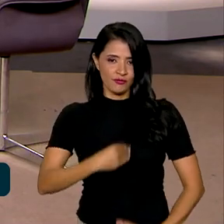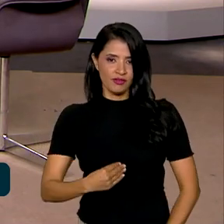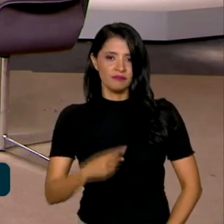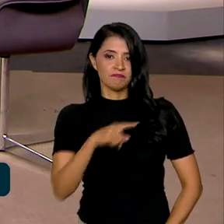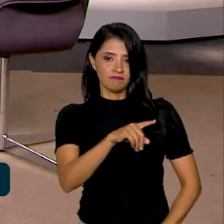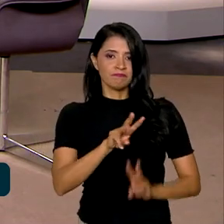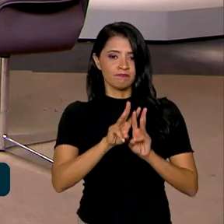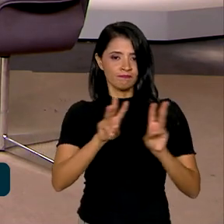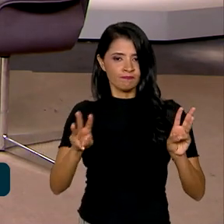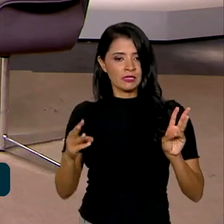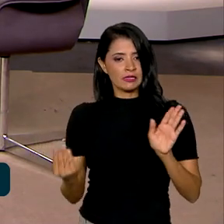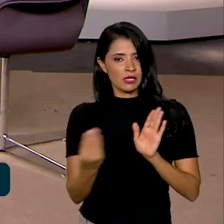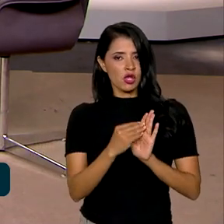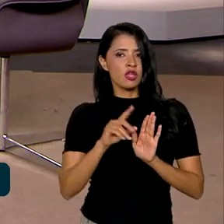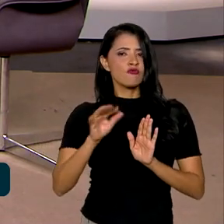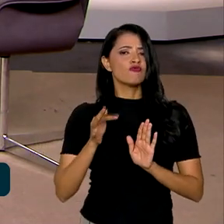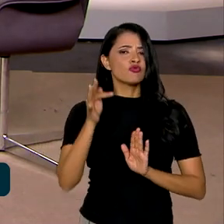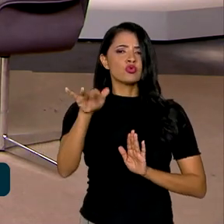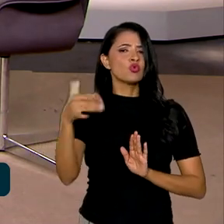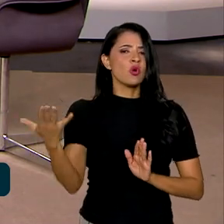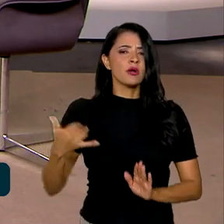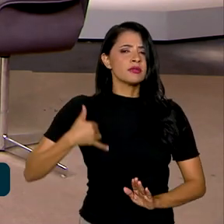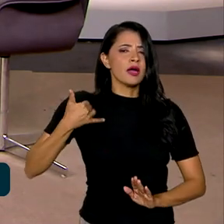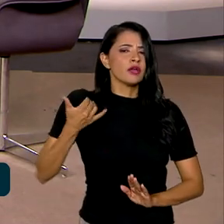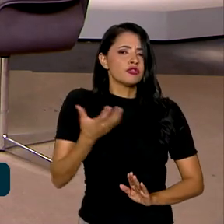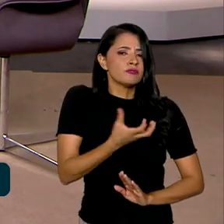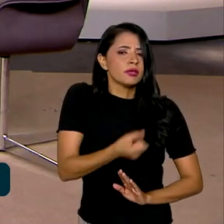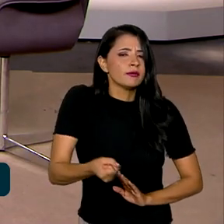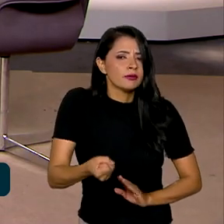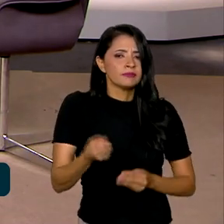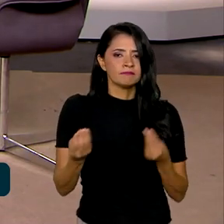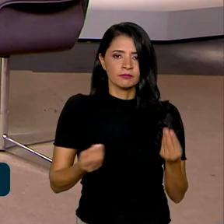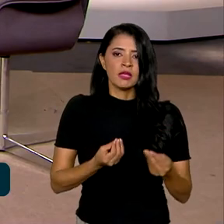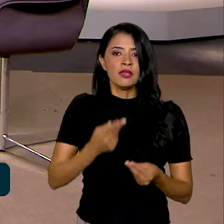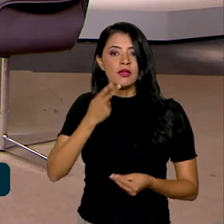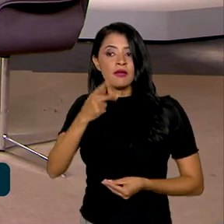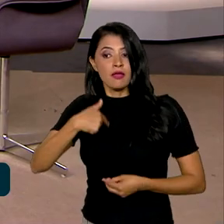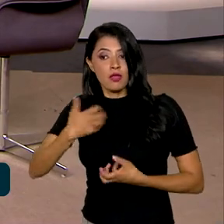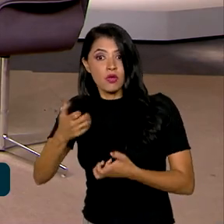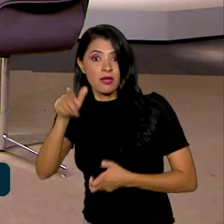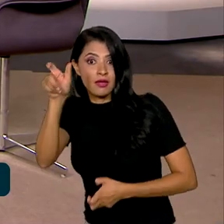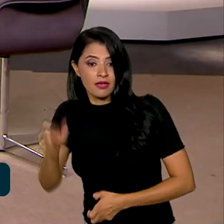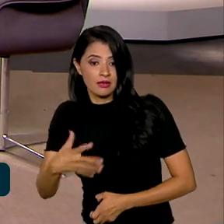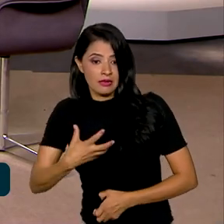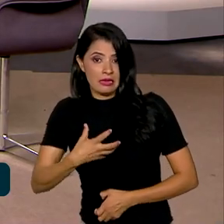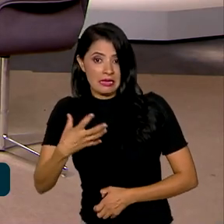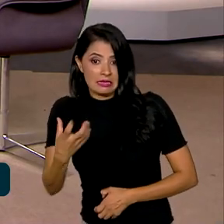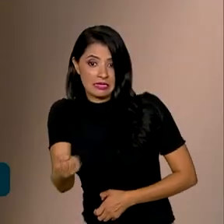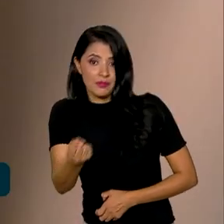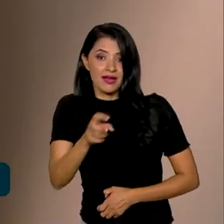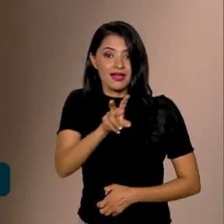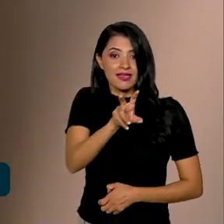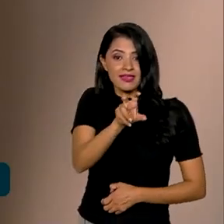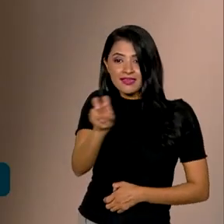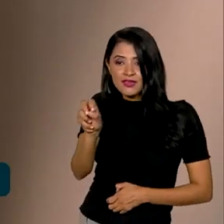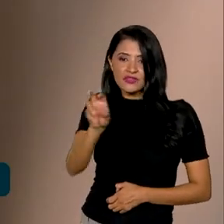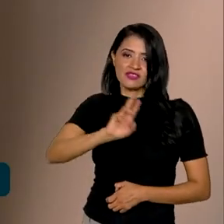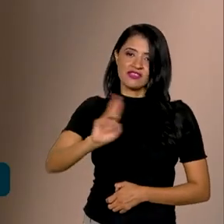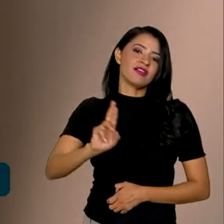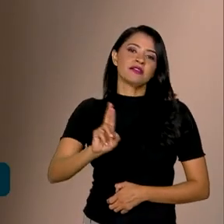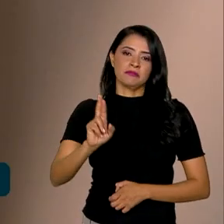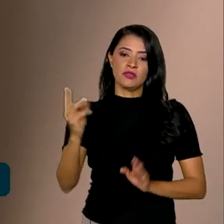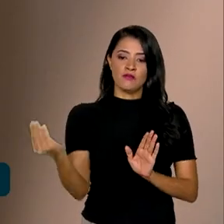a idade que ele vai receber, e aí você vai ver, eu quero que ele receba 500 reais. E aí você vai